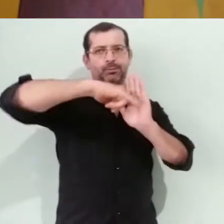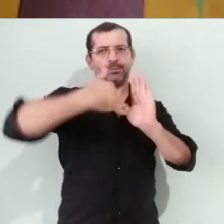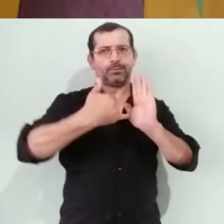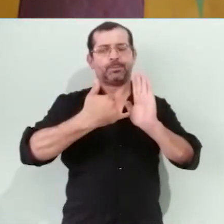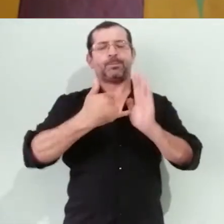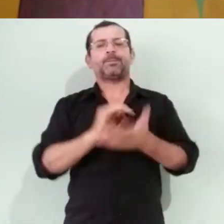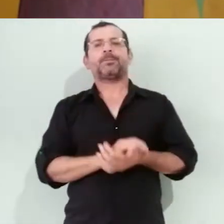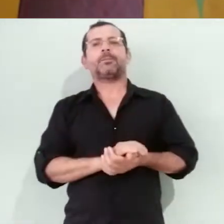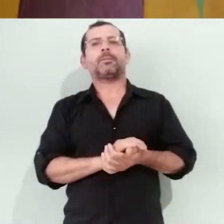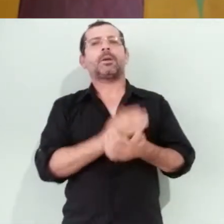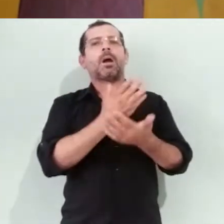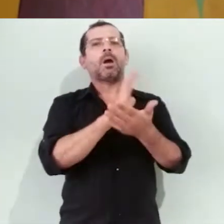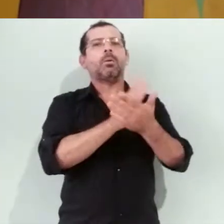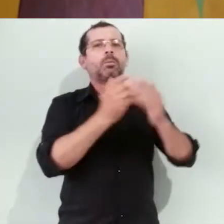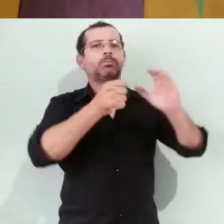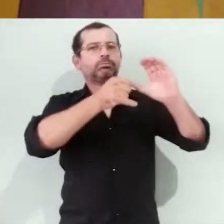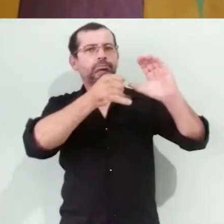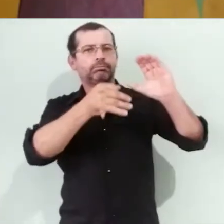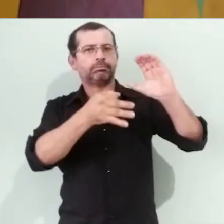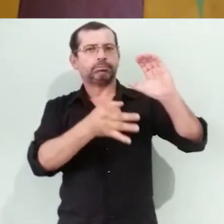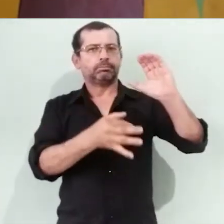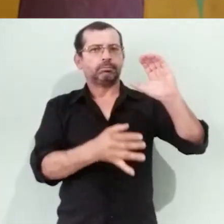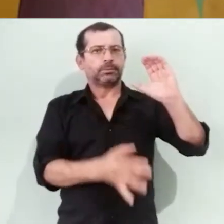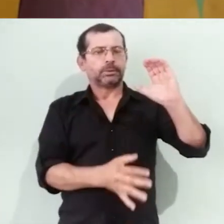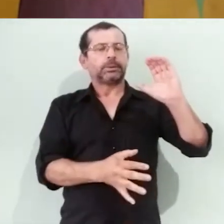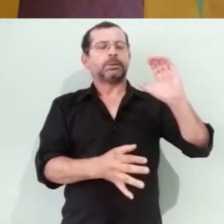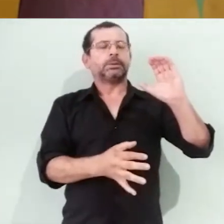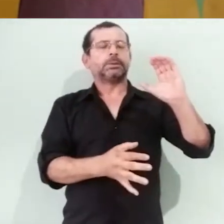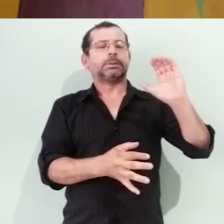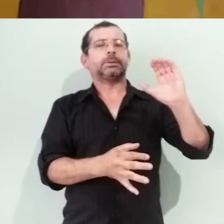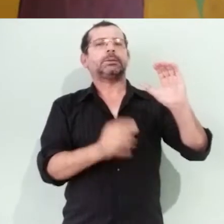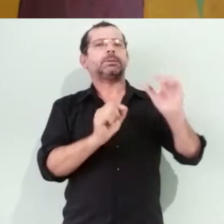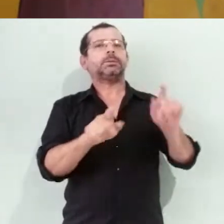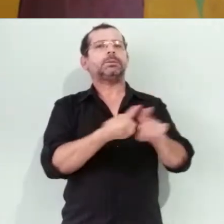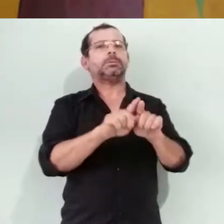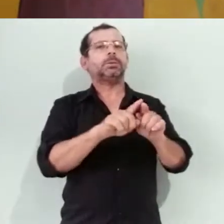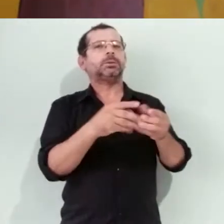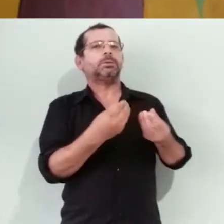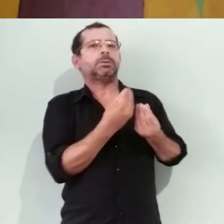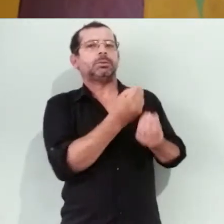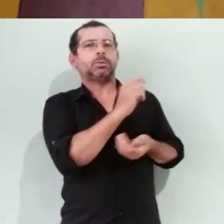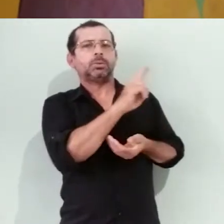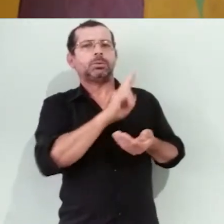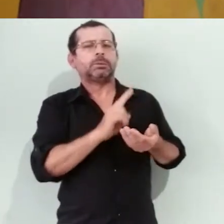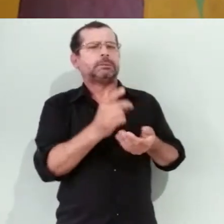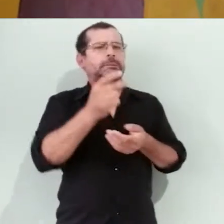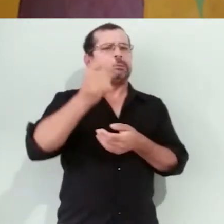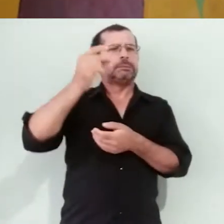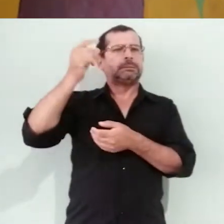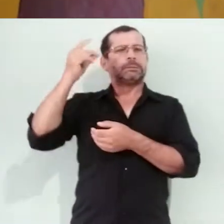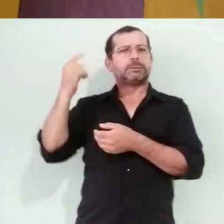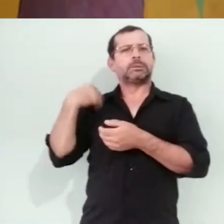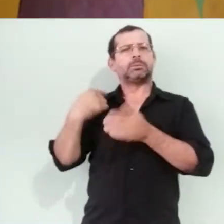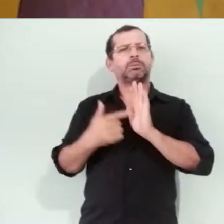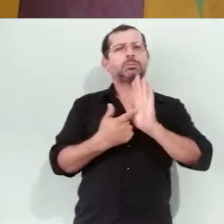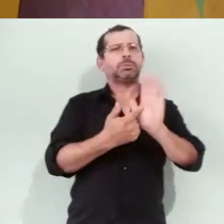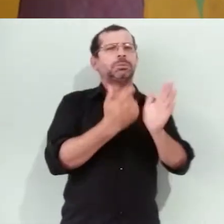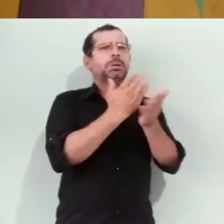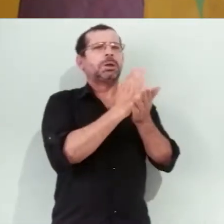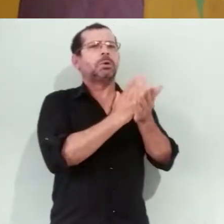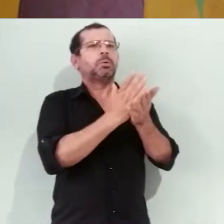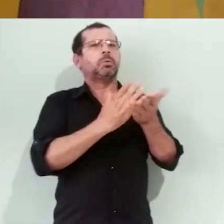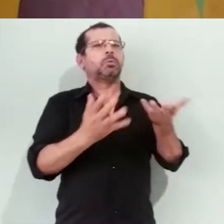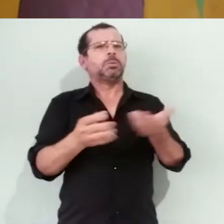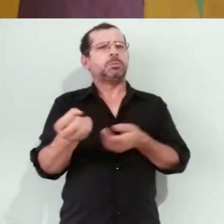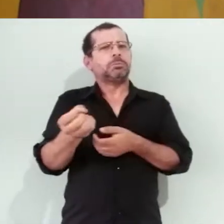Algumas delas, algumas dessas características e títulos são muito antigos. Eu vou pegar alguns mais recentes.